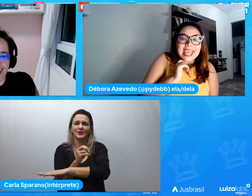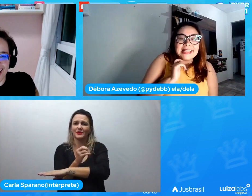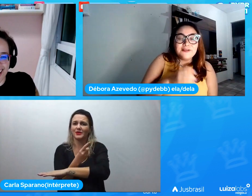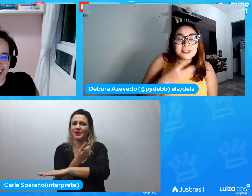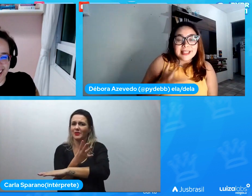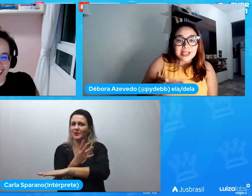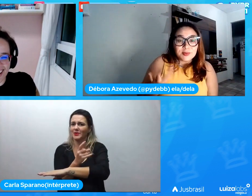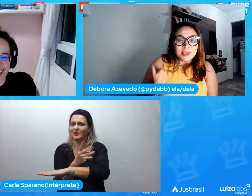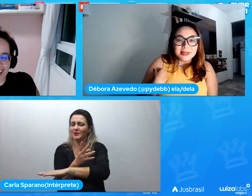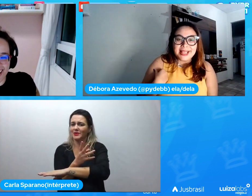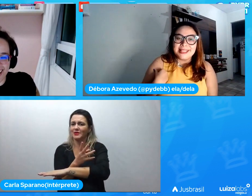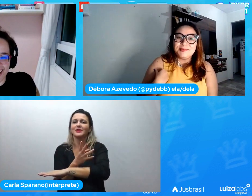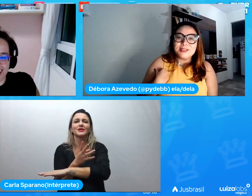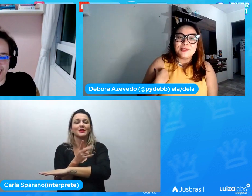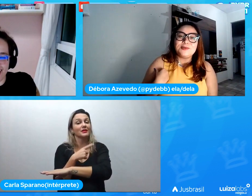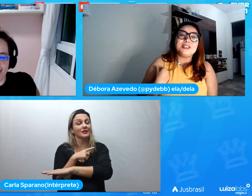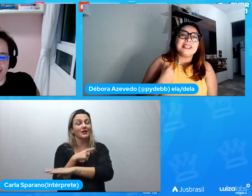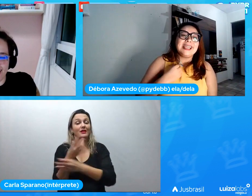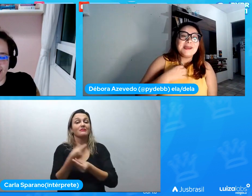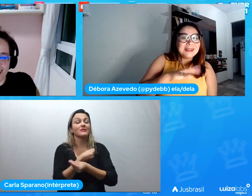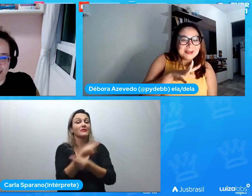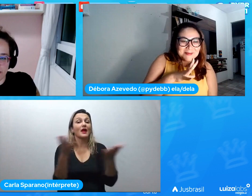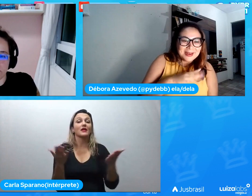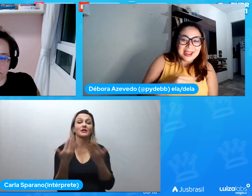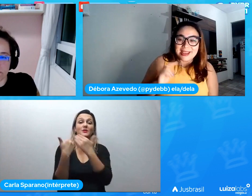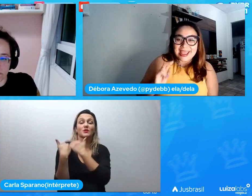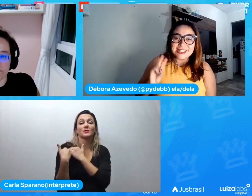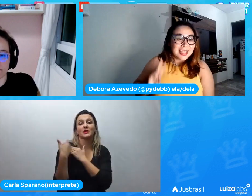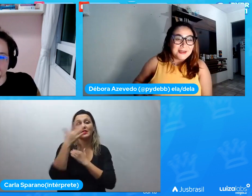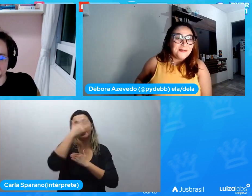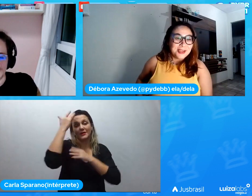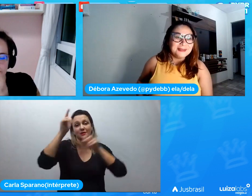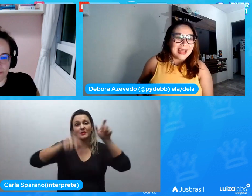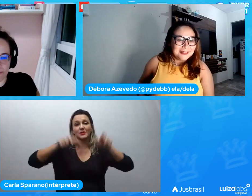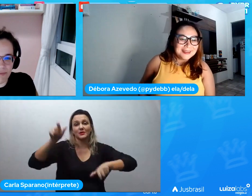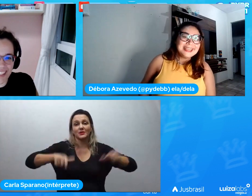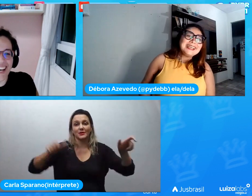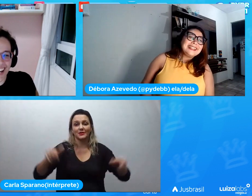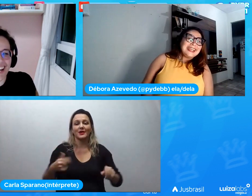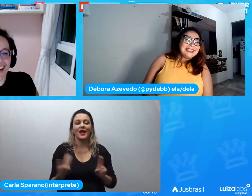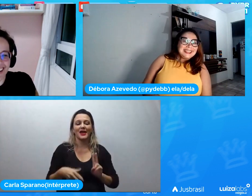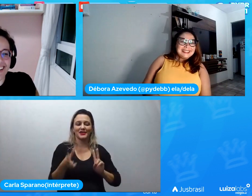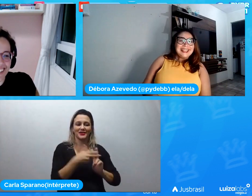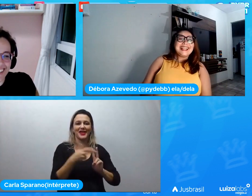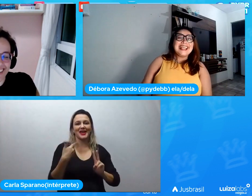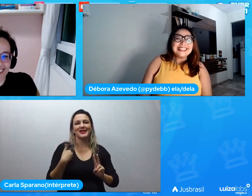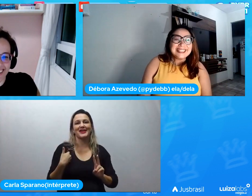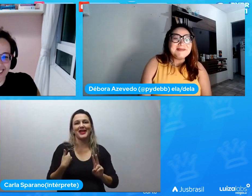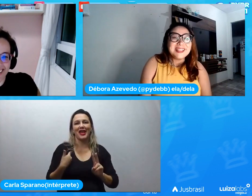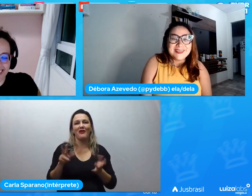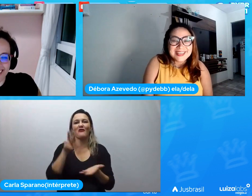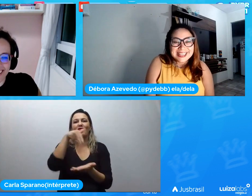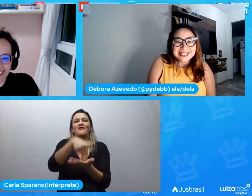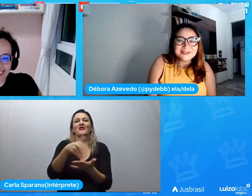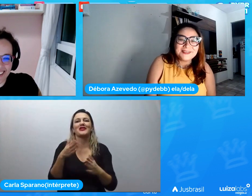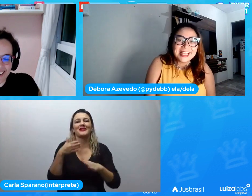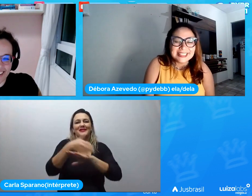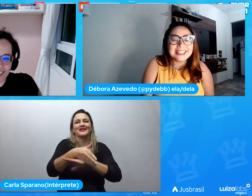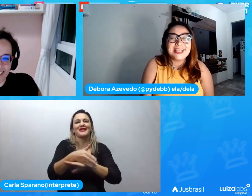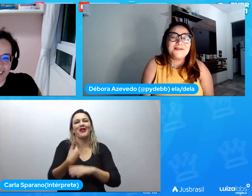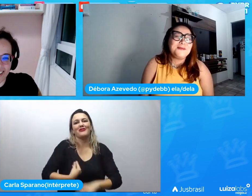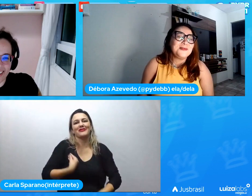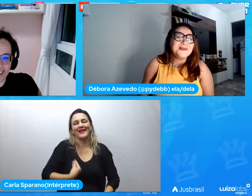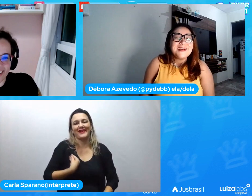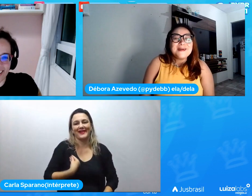de você dar responsabilidade às pessoas eu lembro hashtag eu fui eu estava nessas mentorias de